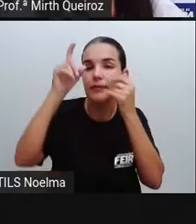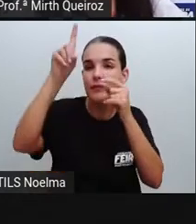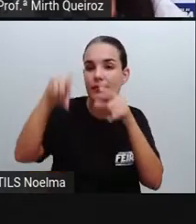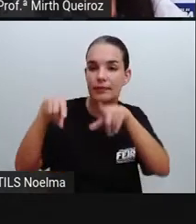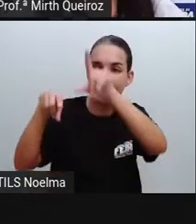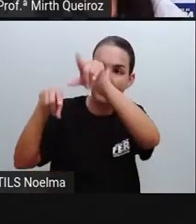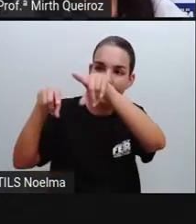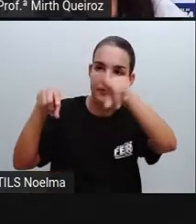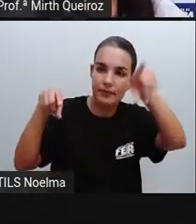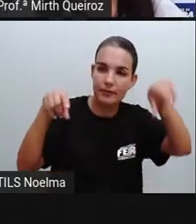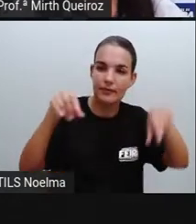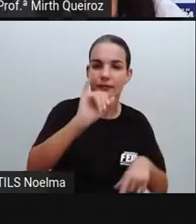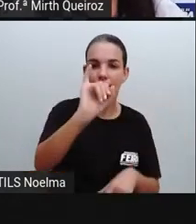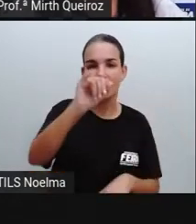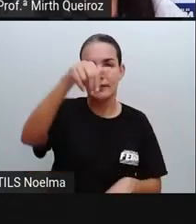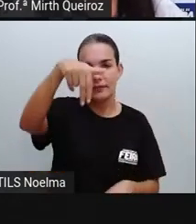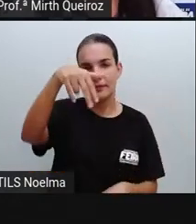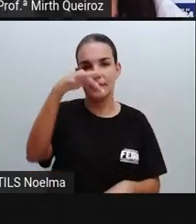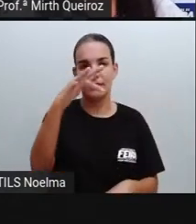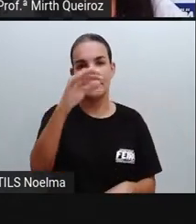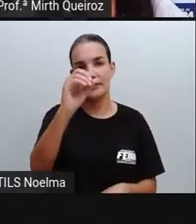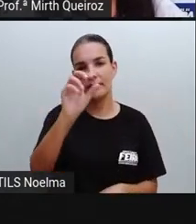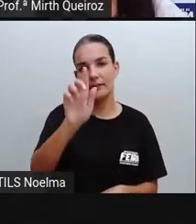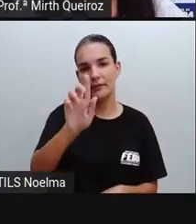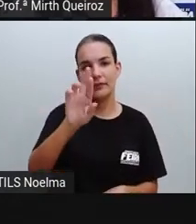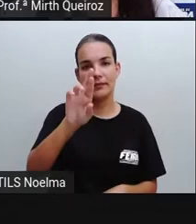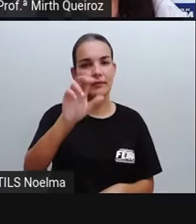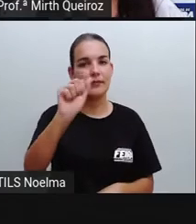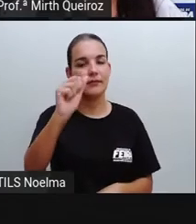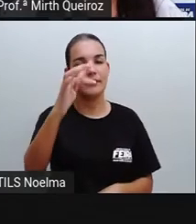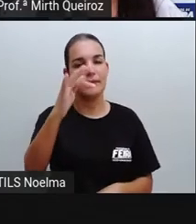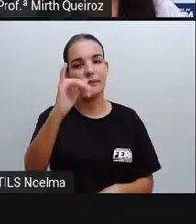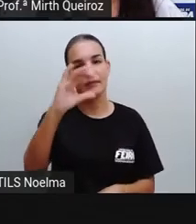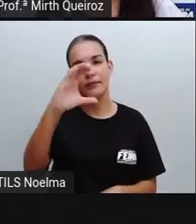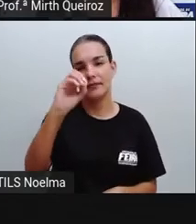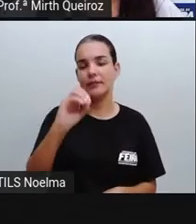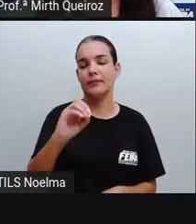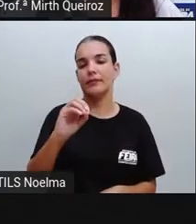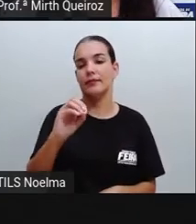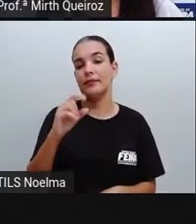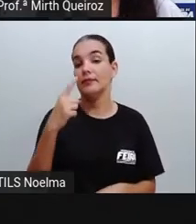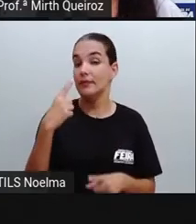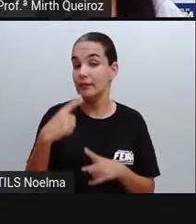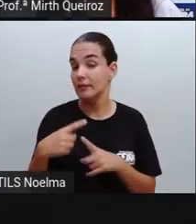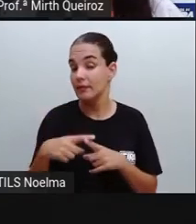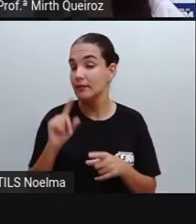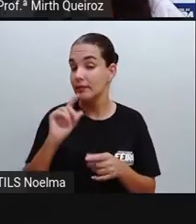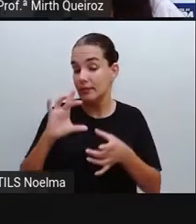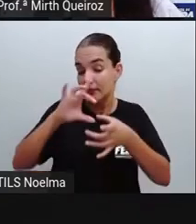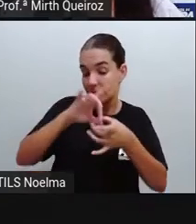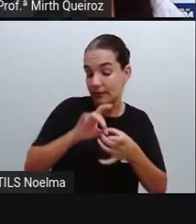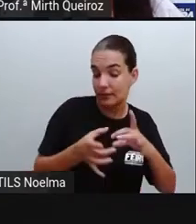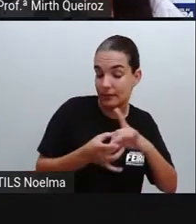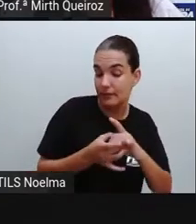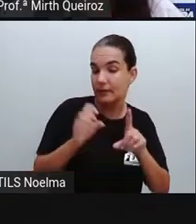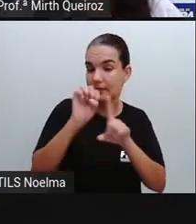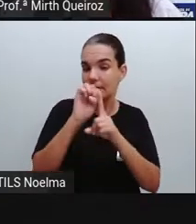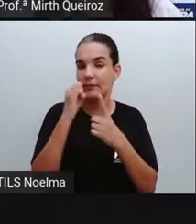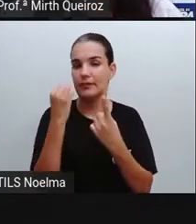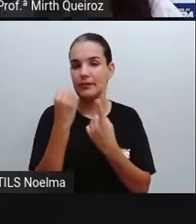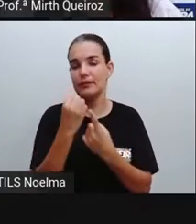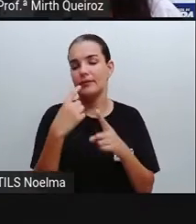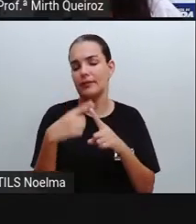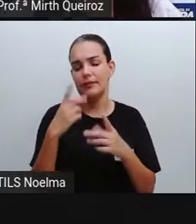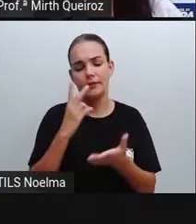necessidade também, né? De acordo... E surgem a partir de quê? Das interações sociais que estão sempre se